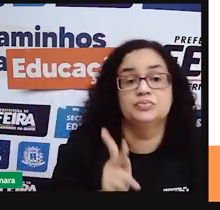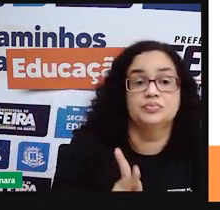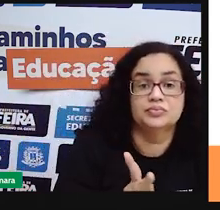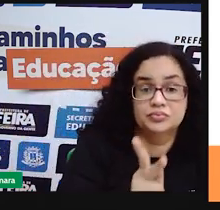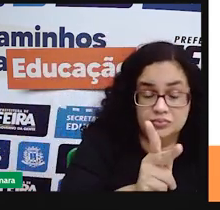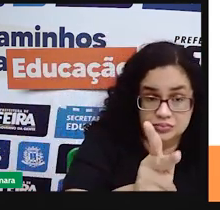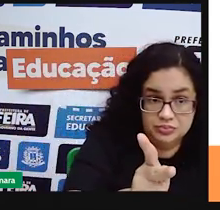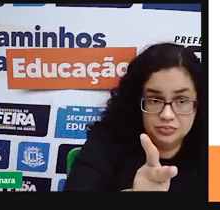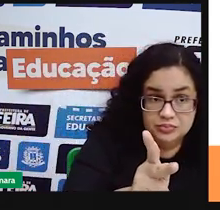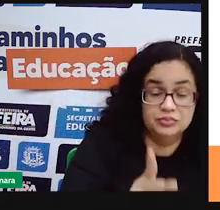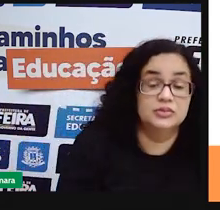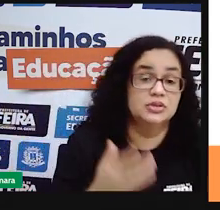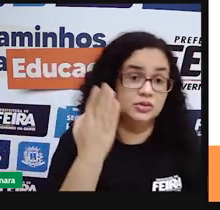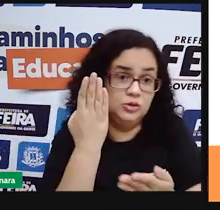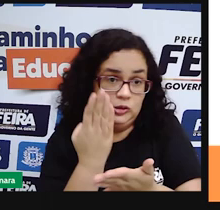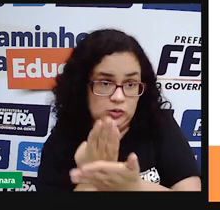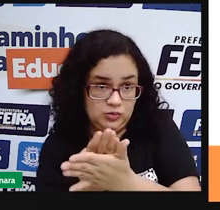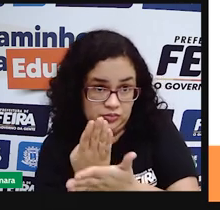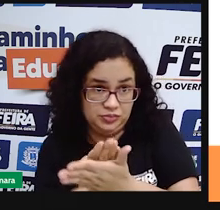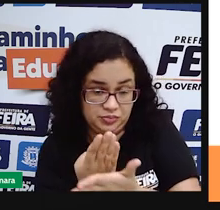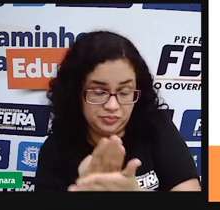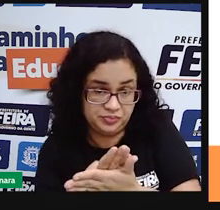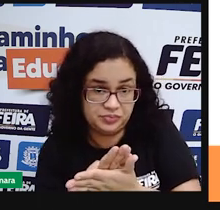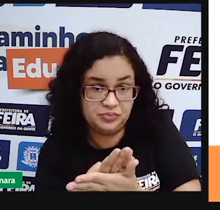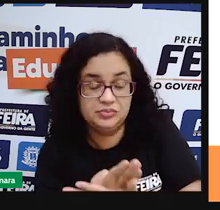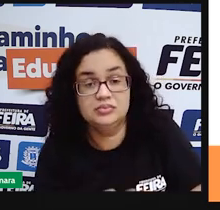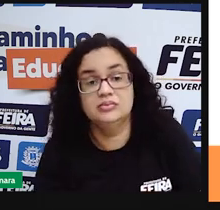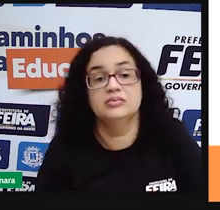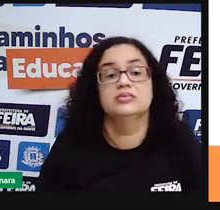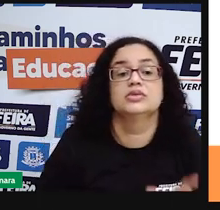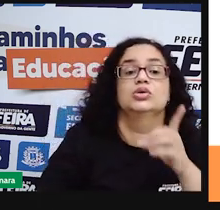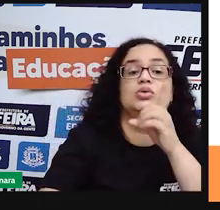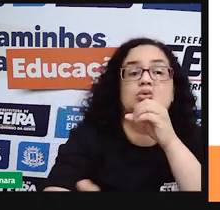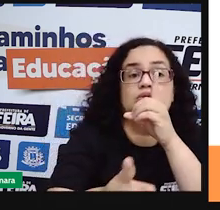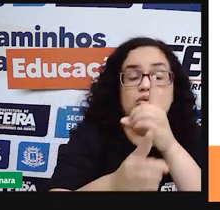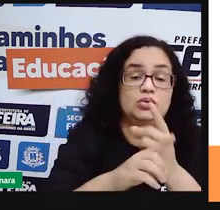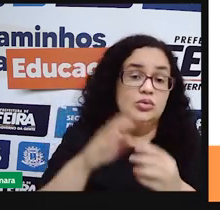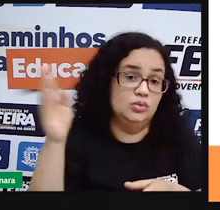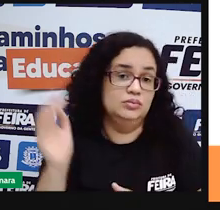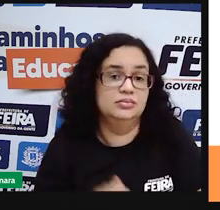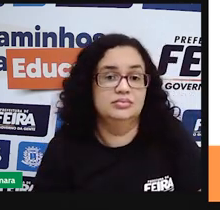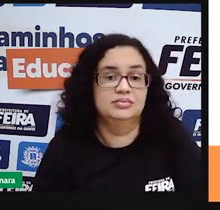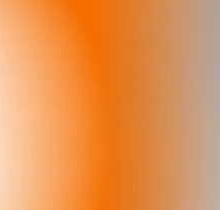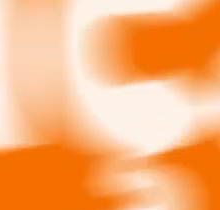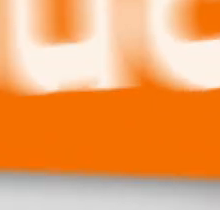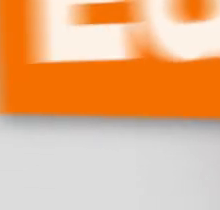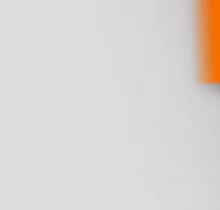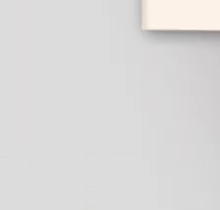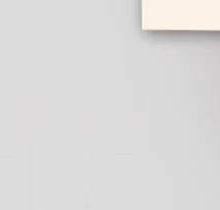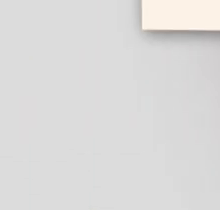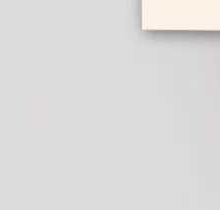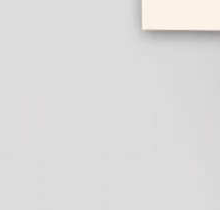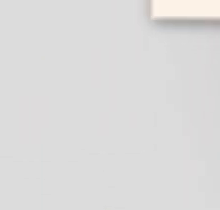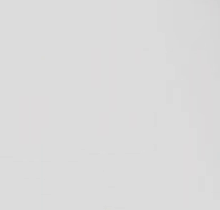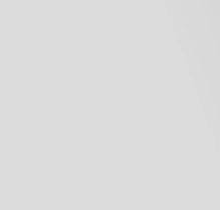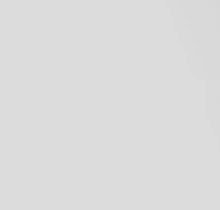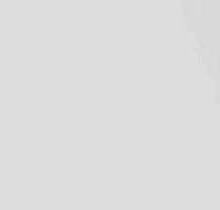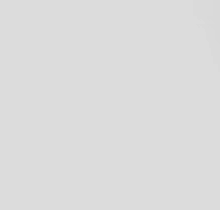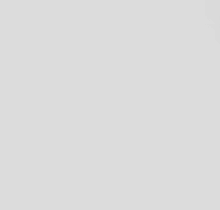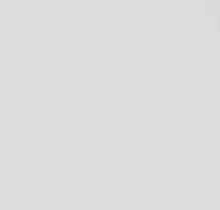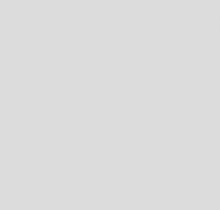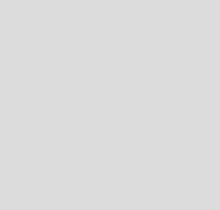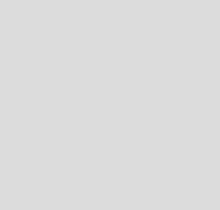conteúdo desta aula e a gente se encontra aí num próximo ano a ano Música